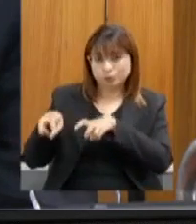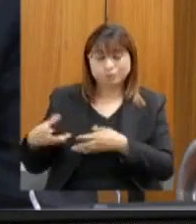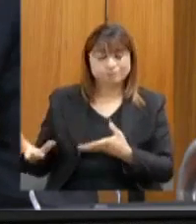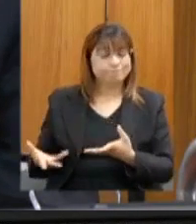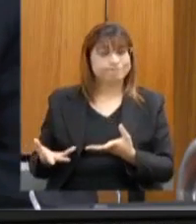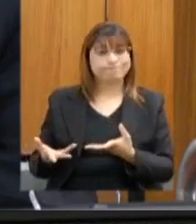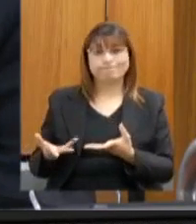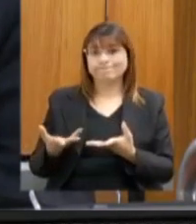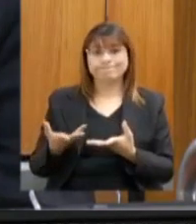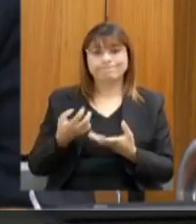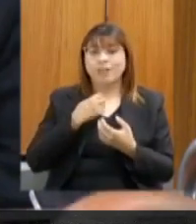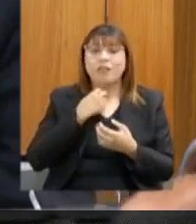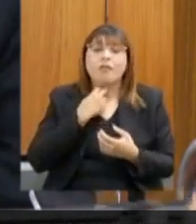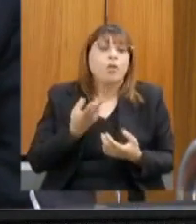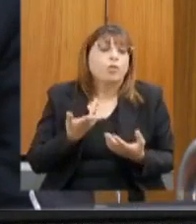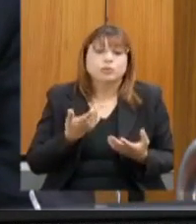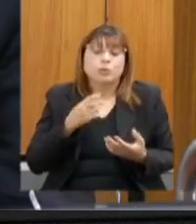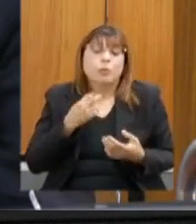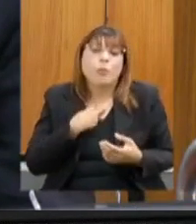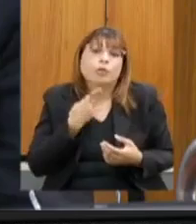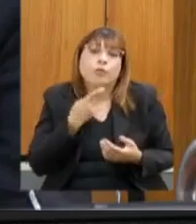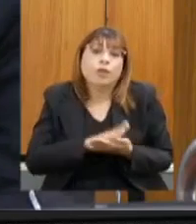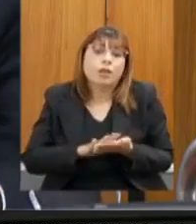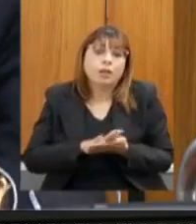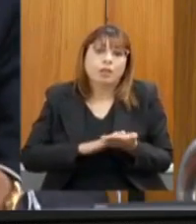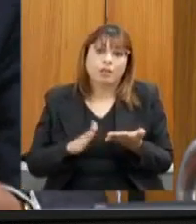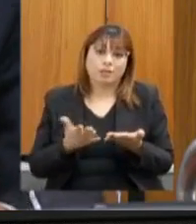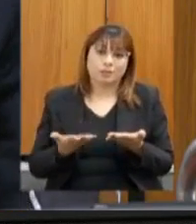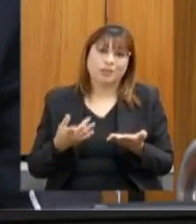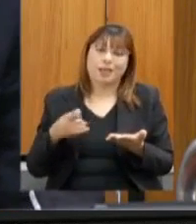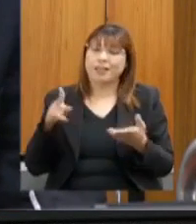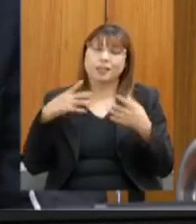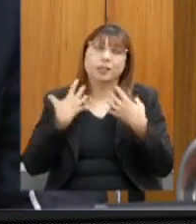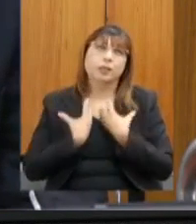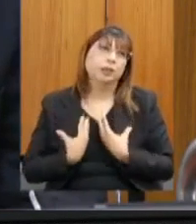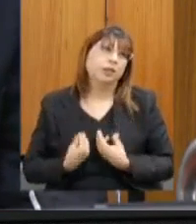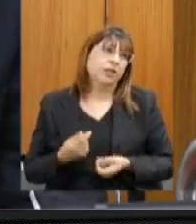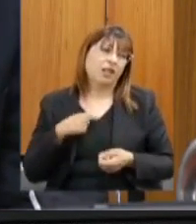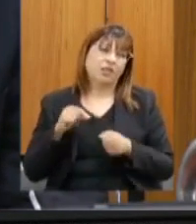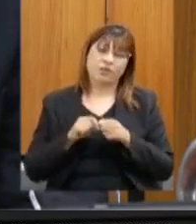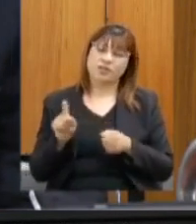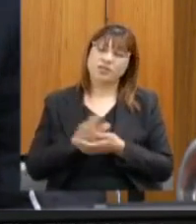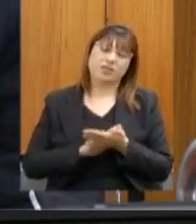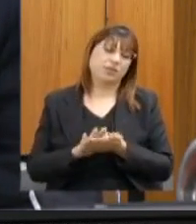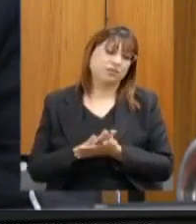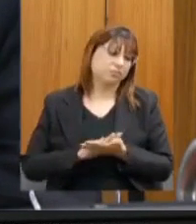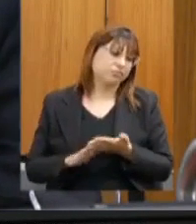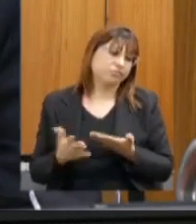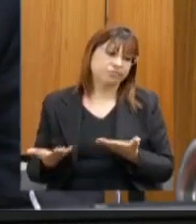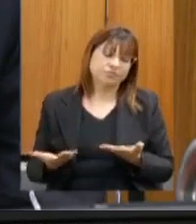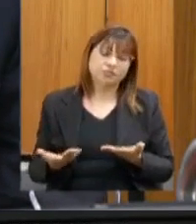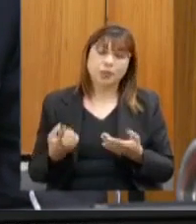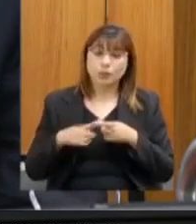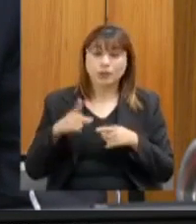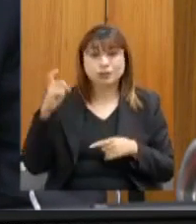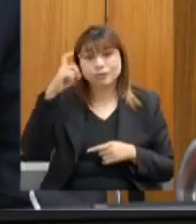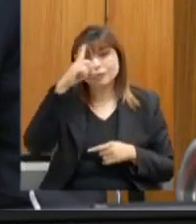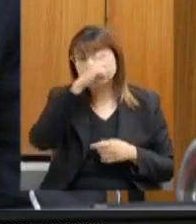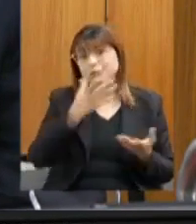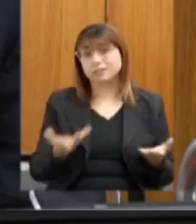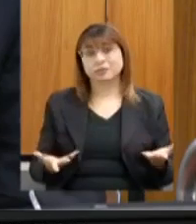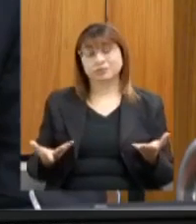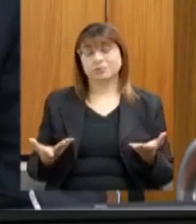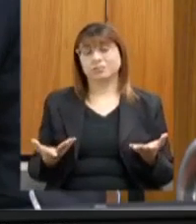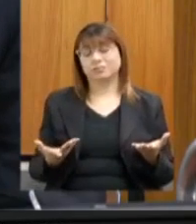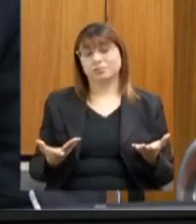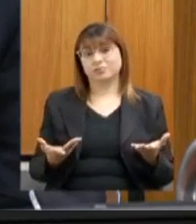desanima de produzir por conta dessa dificuldade que nós evoluímos muito nesses quase